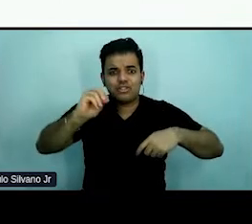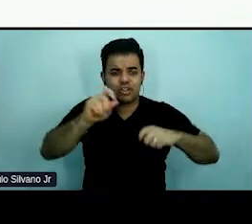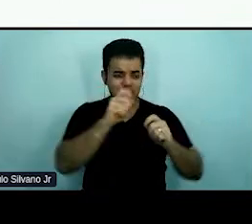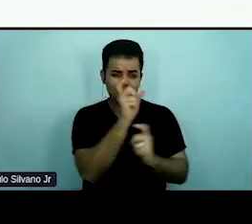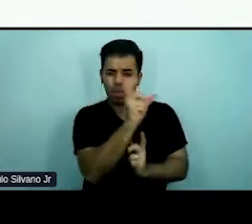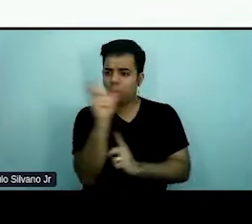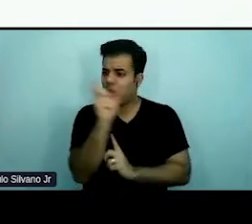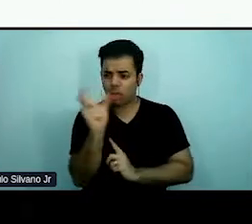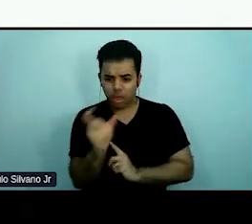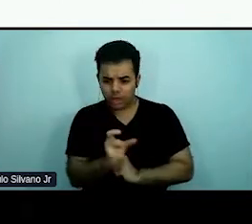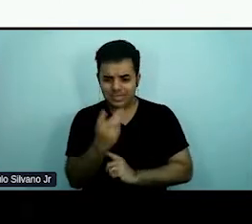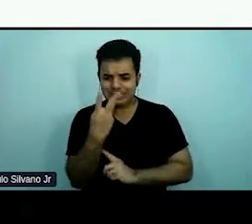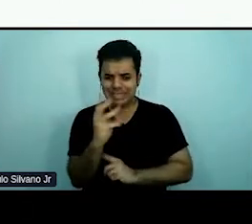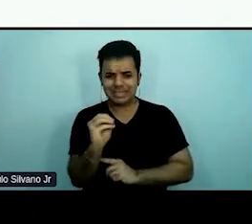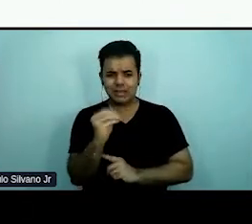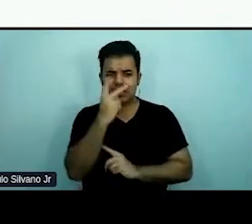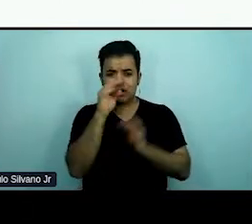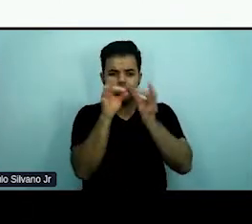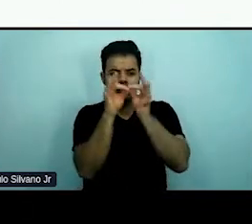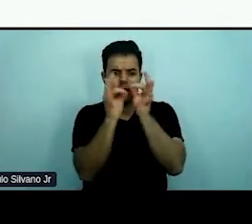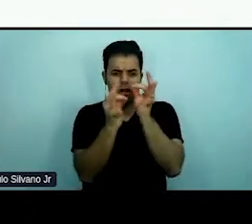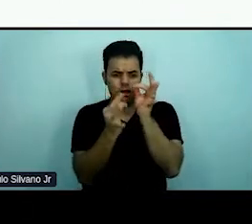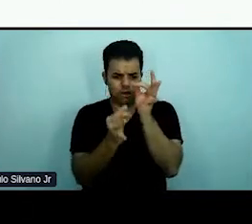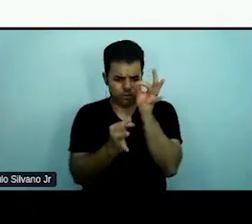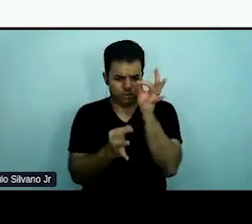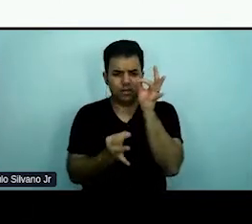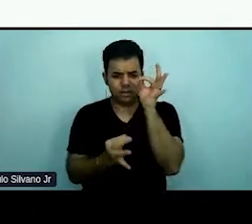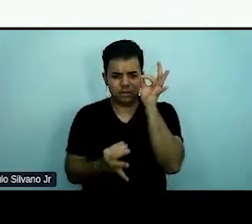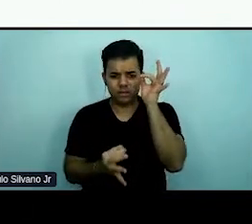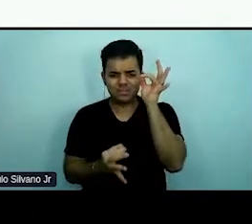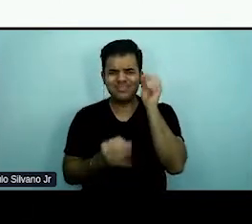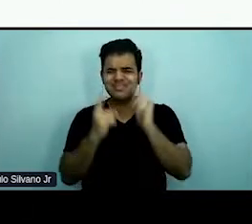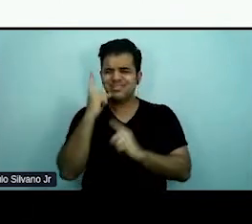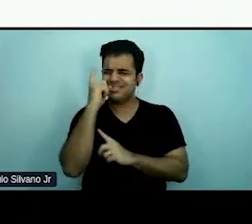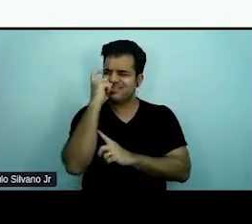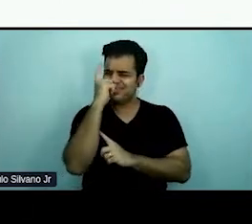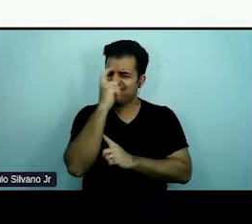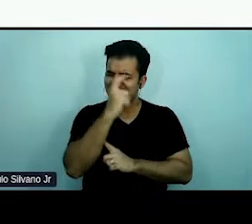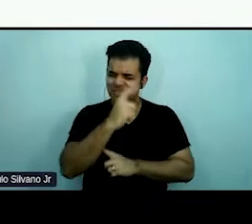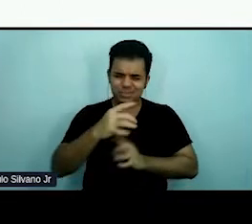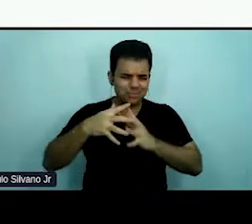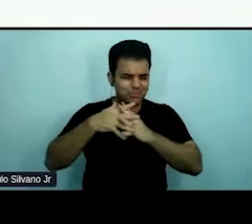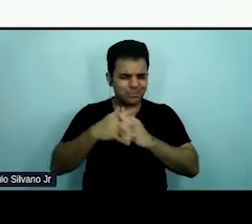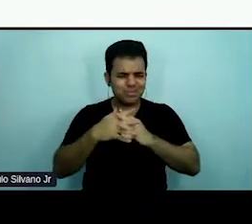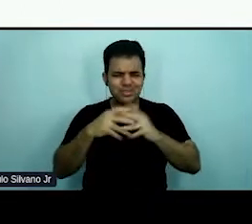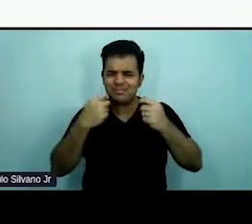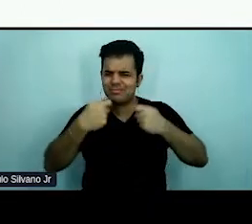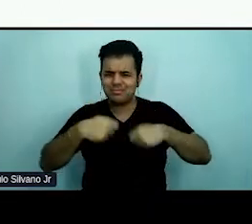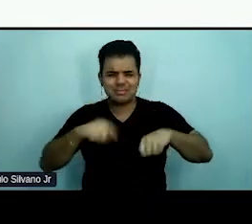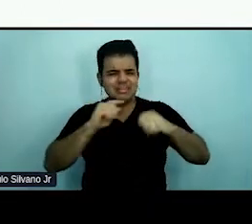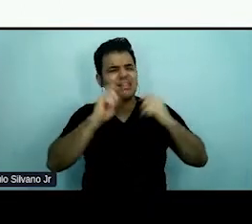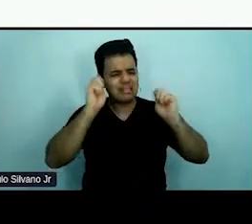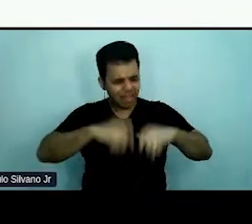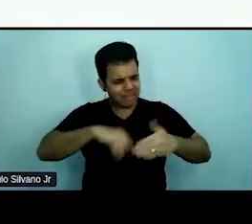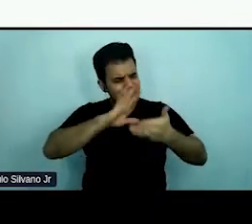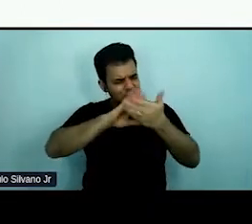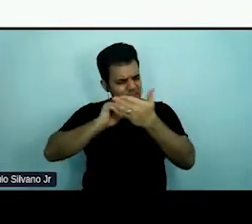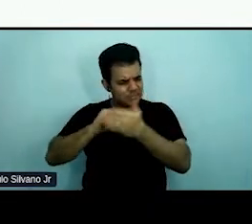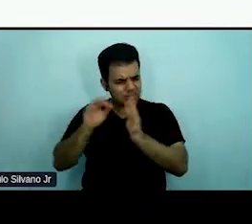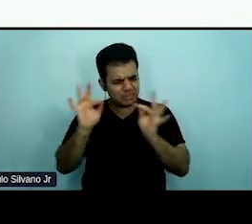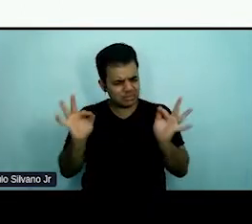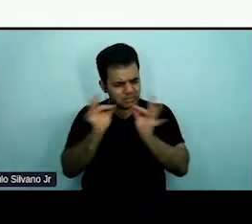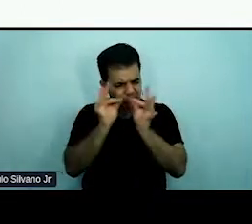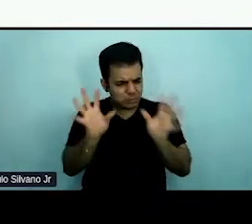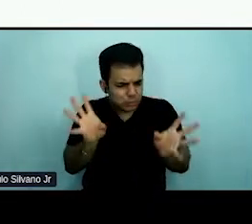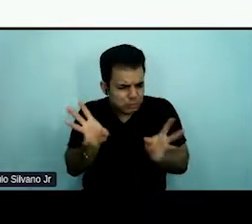E com muitas coisas ali que não são essenciais, que poderiam ser cortadas, mas